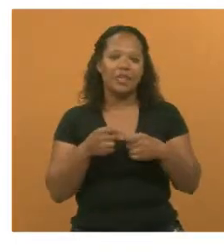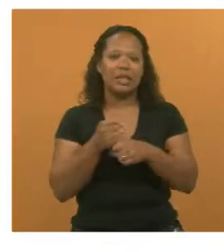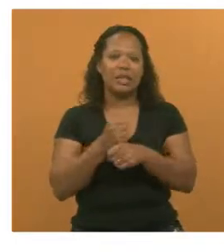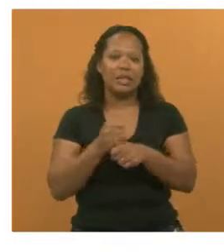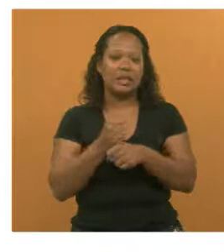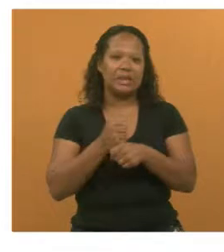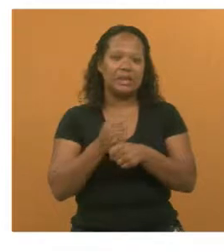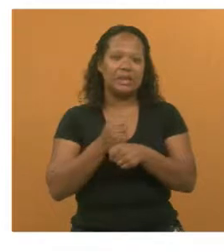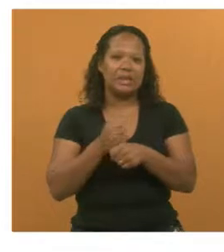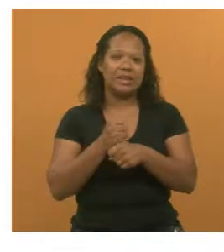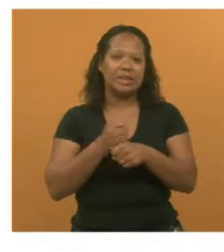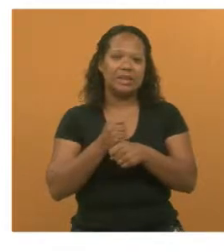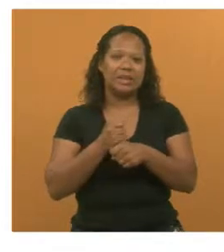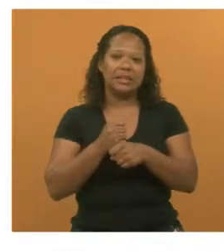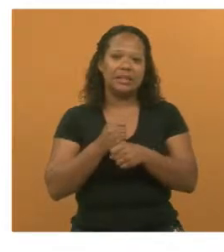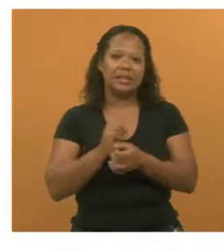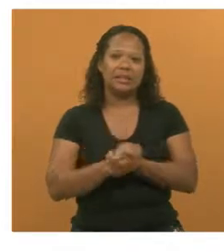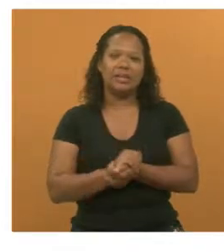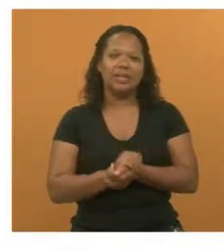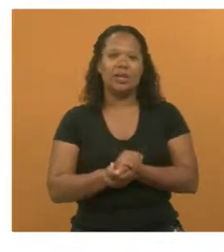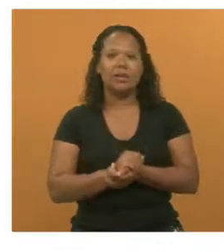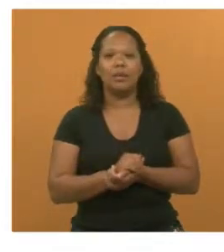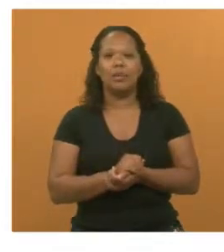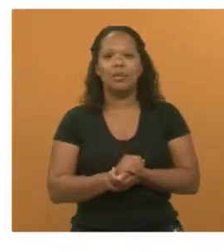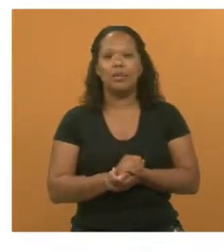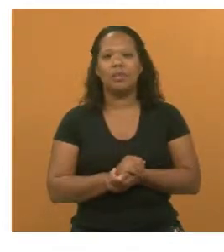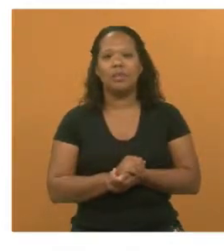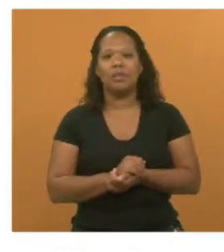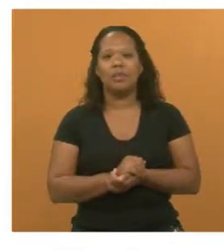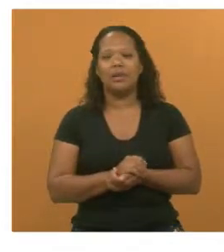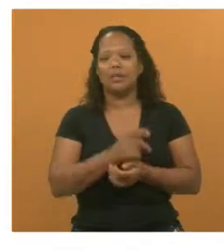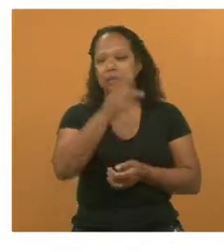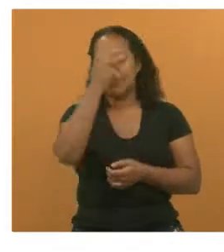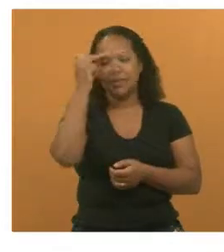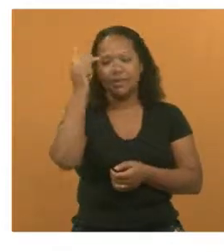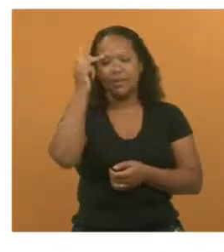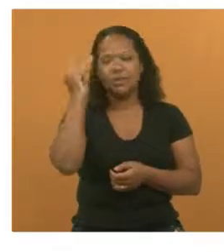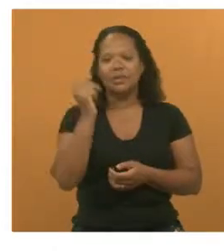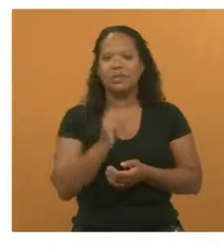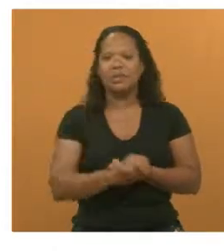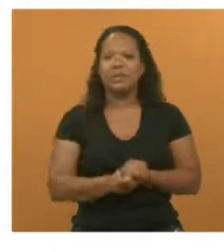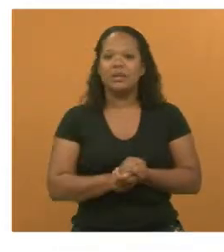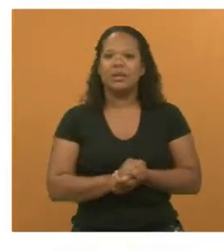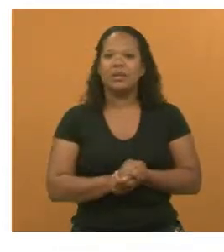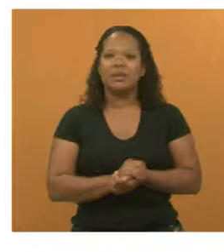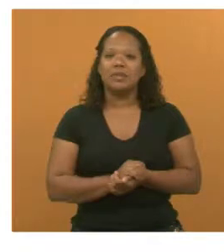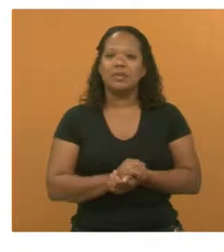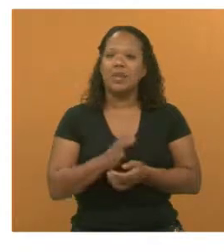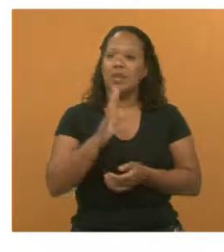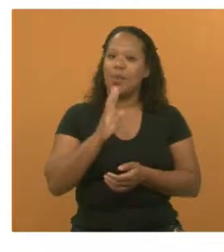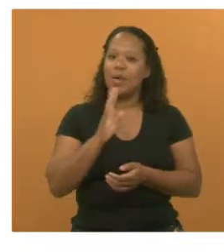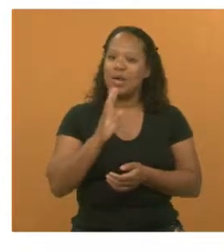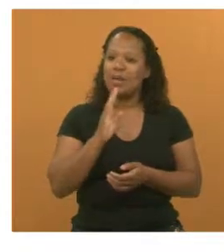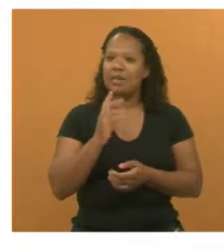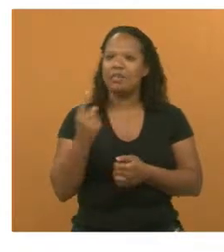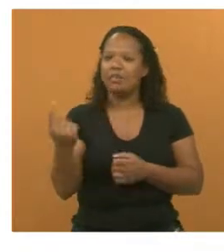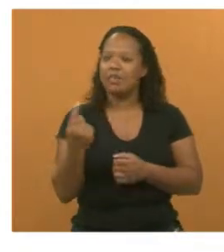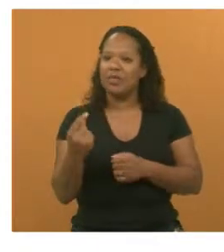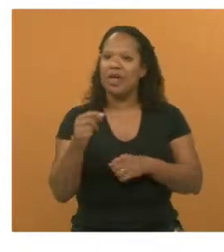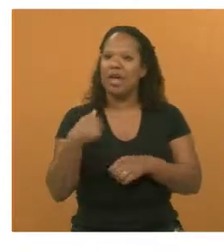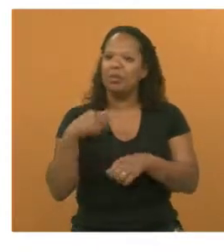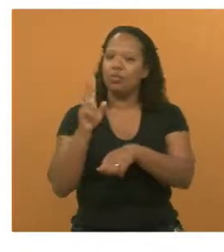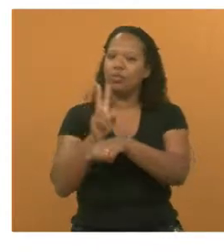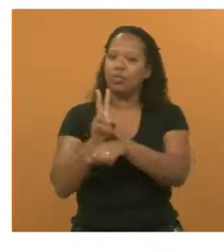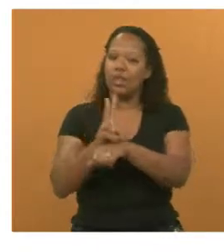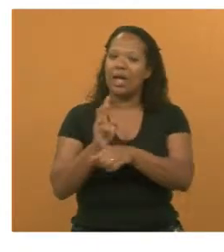os meus usuários, os pacientes, sabem a minha lida com relação à saúde